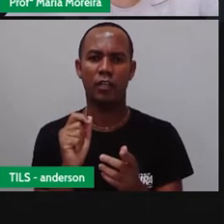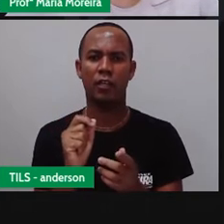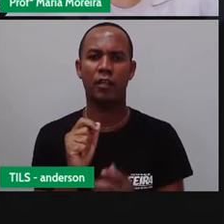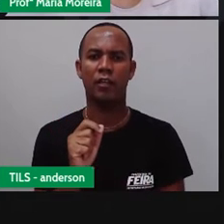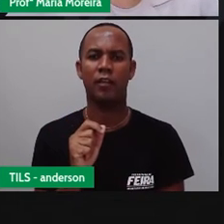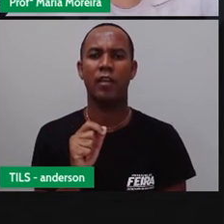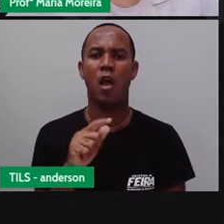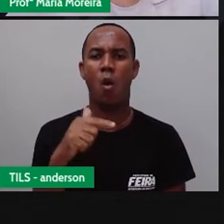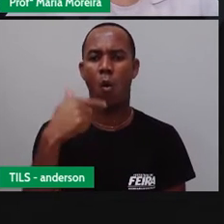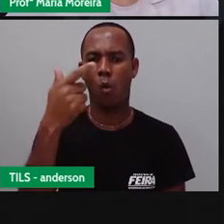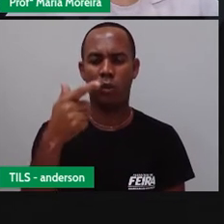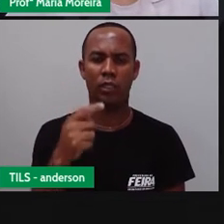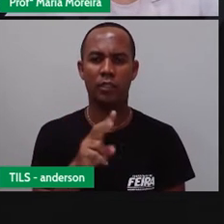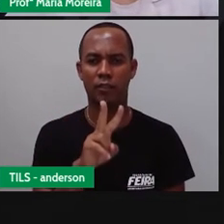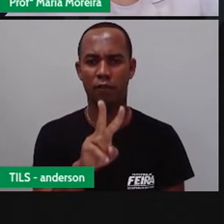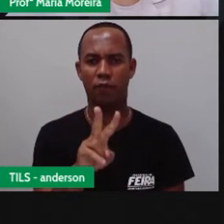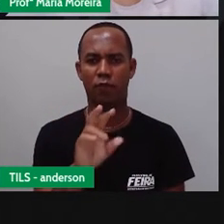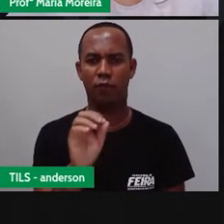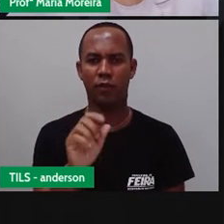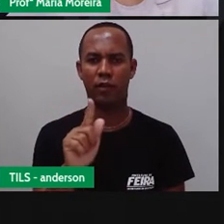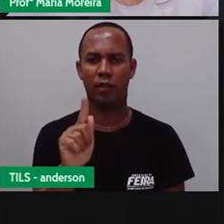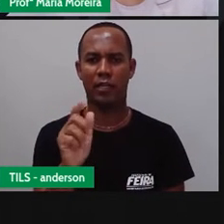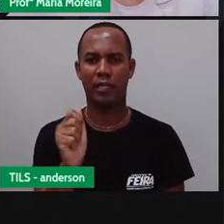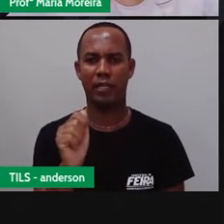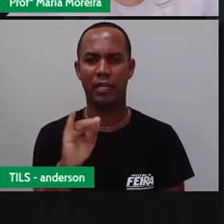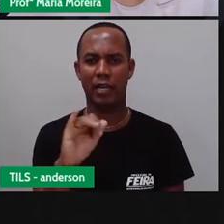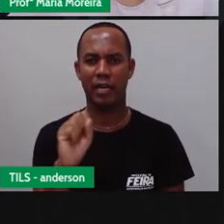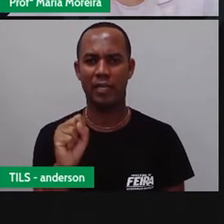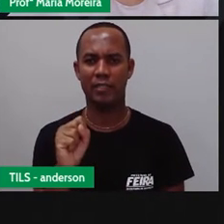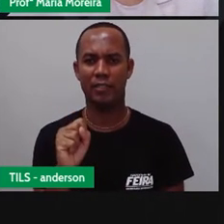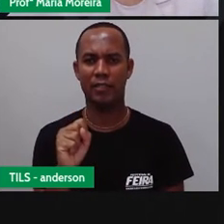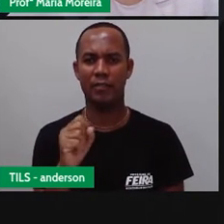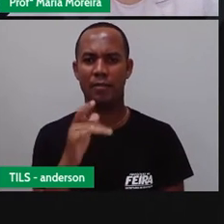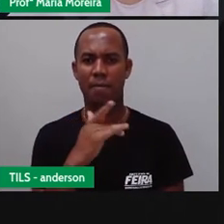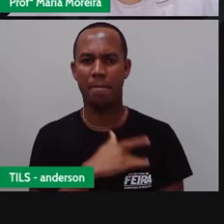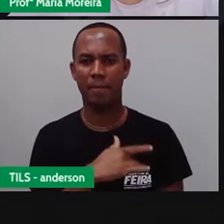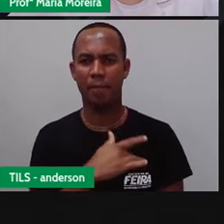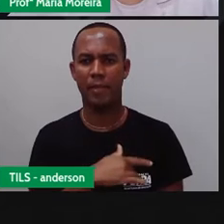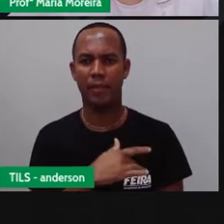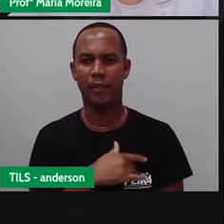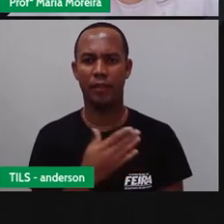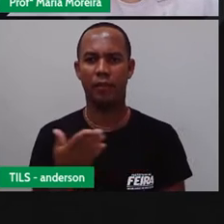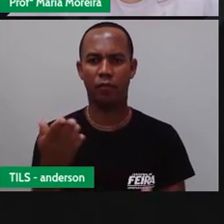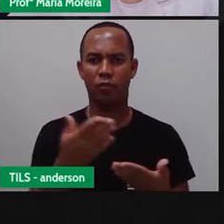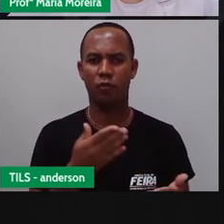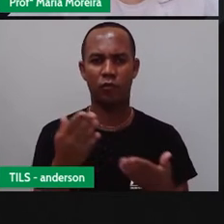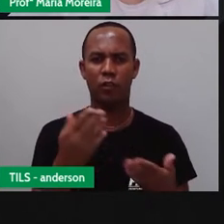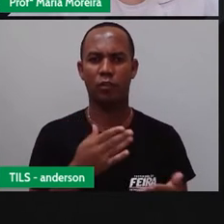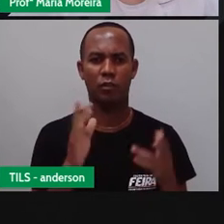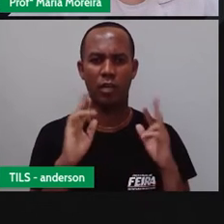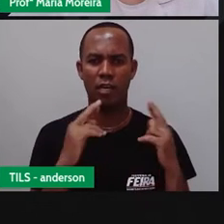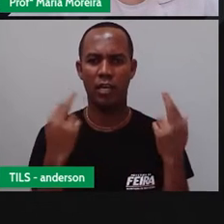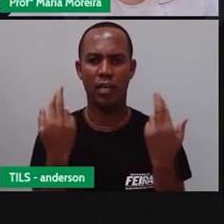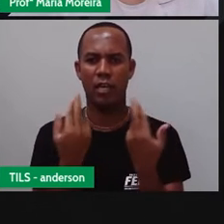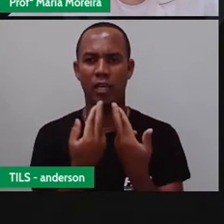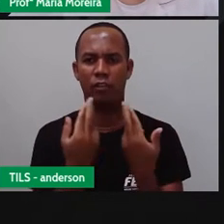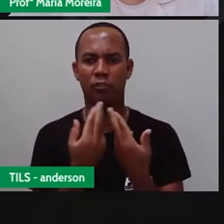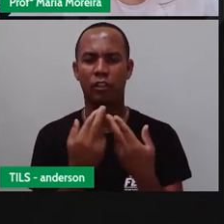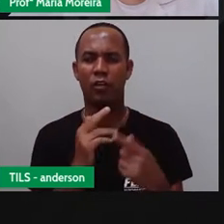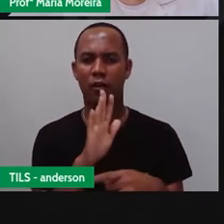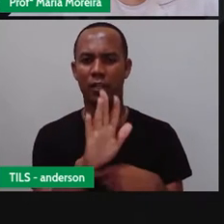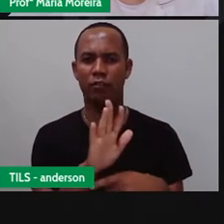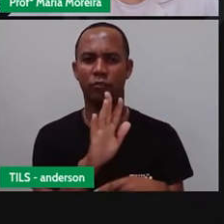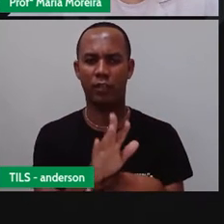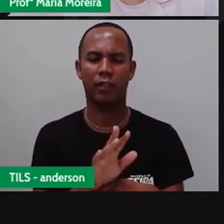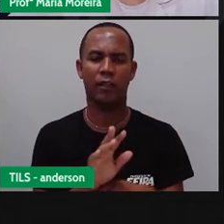hogais, com pena da amiga, convocaram uma convenção extraordinária para resolver o problema da